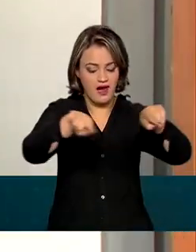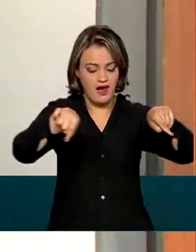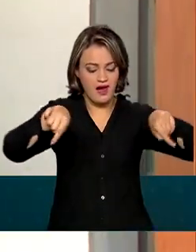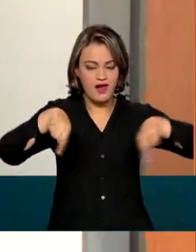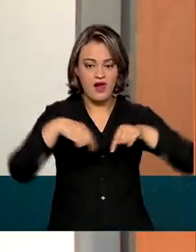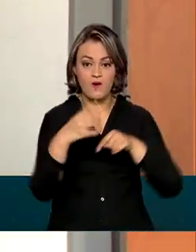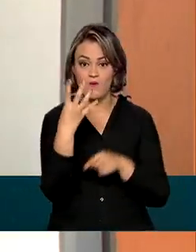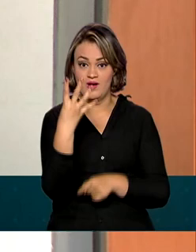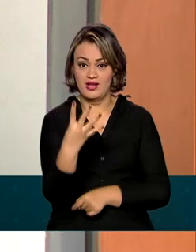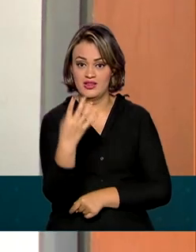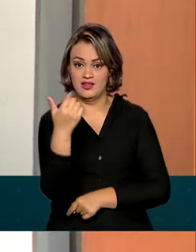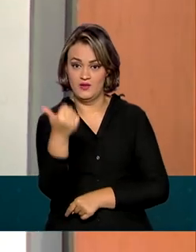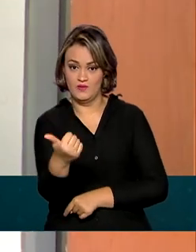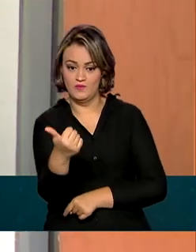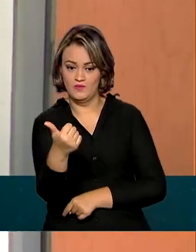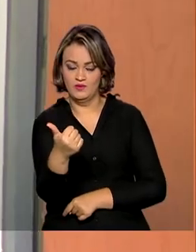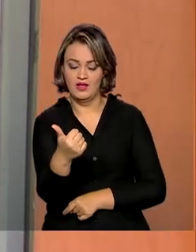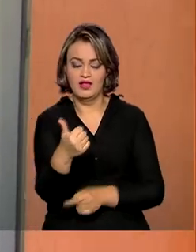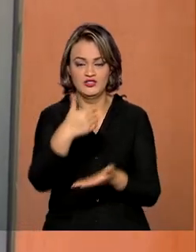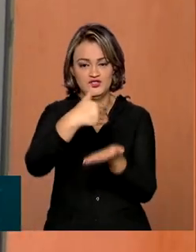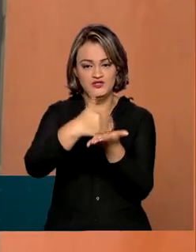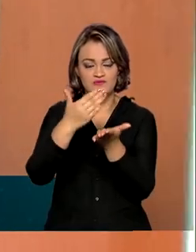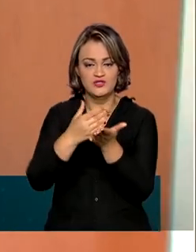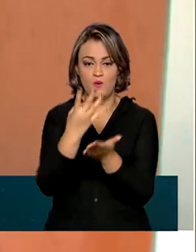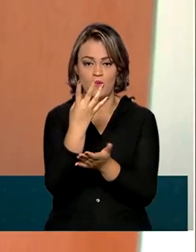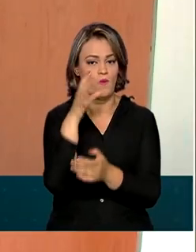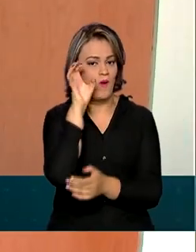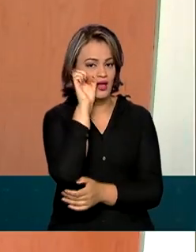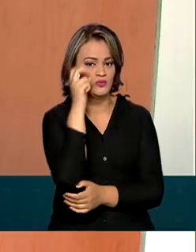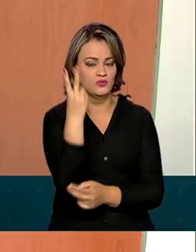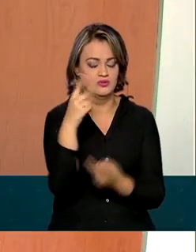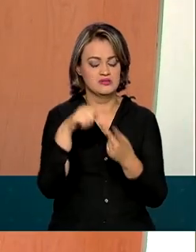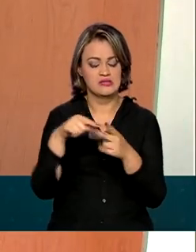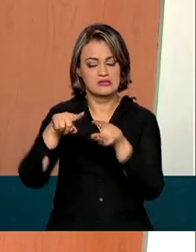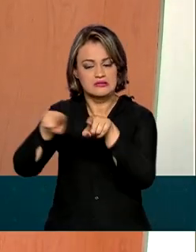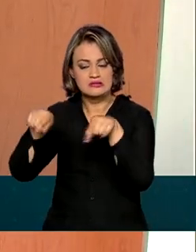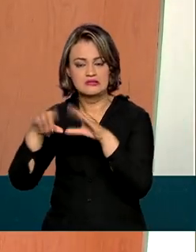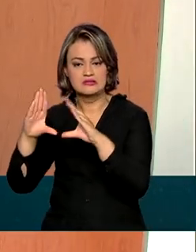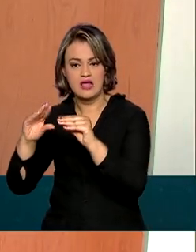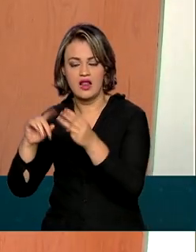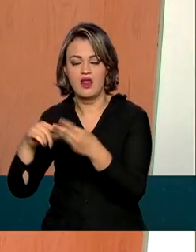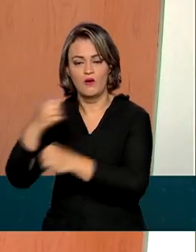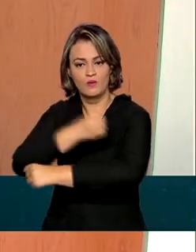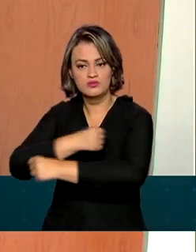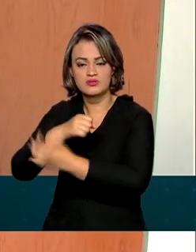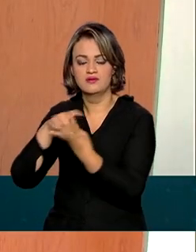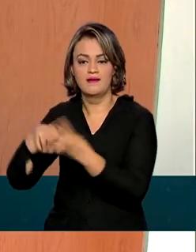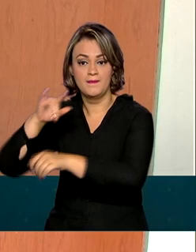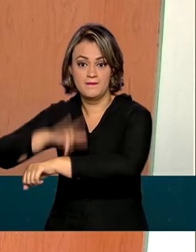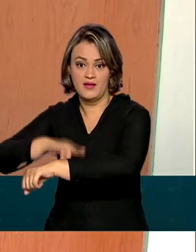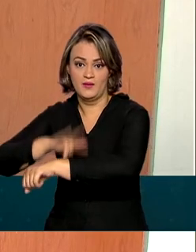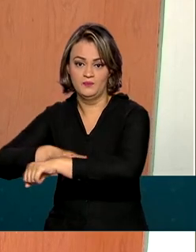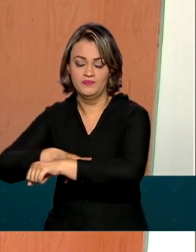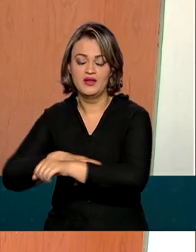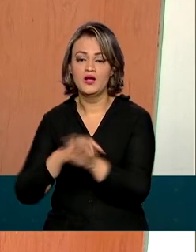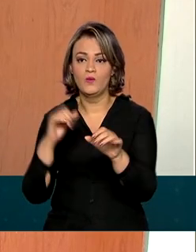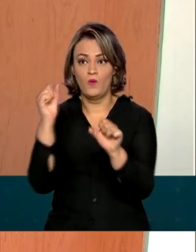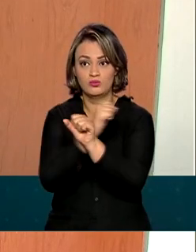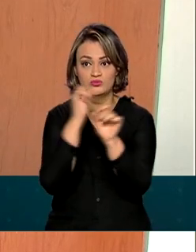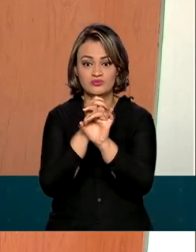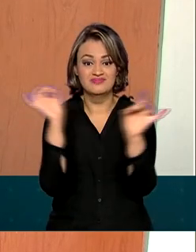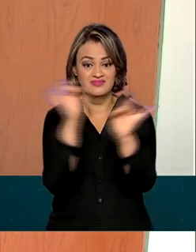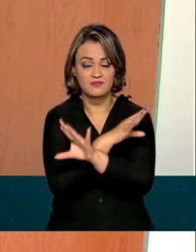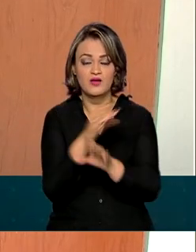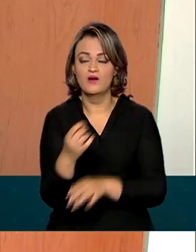41 metros quadrados divididos em dois quartos, sala, cozinha e banheiro. Com a conclusão das obras, 434